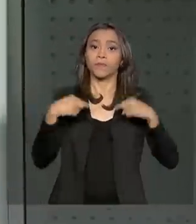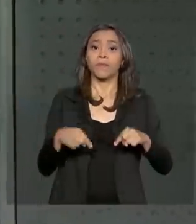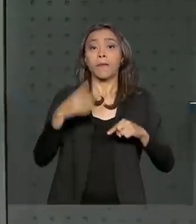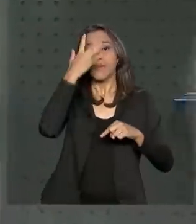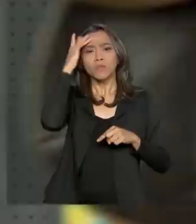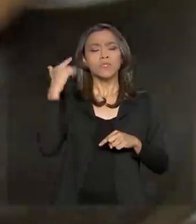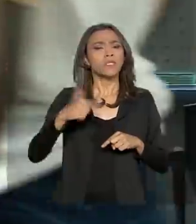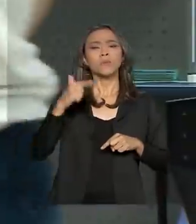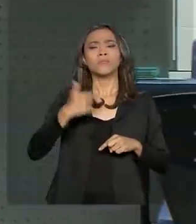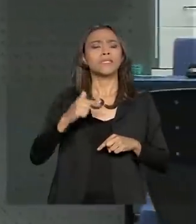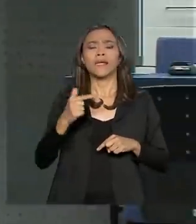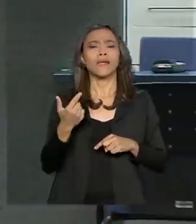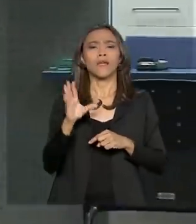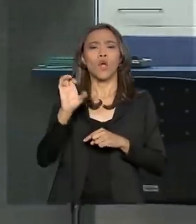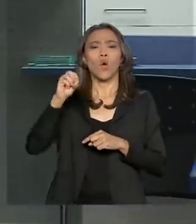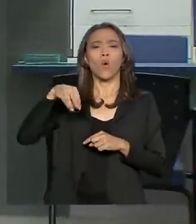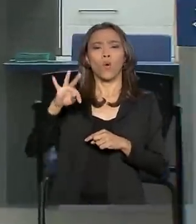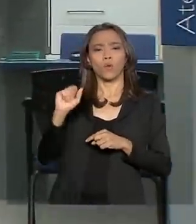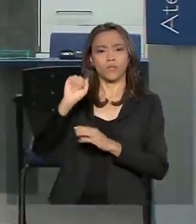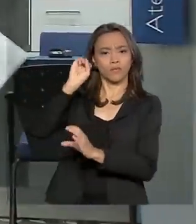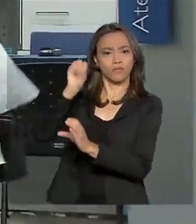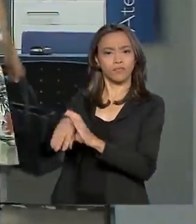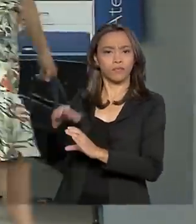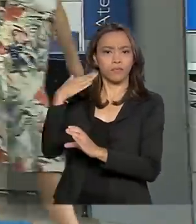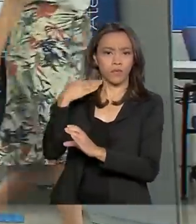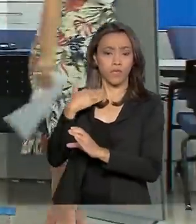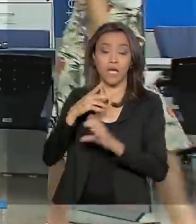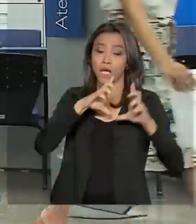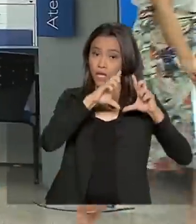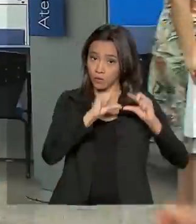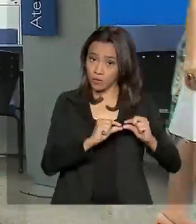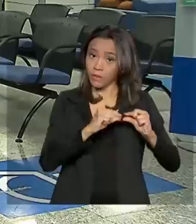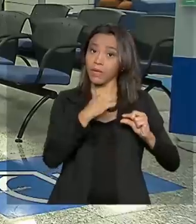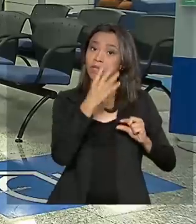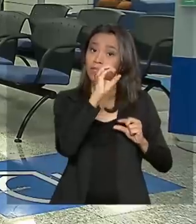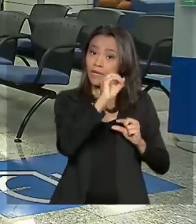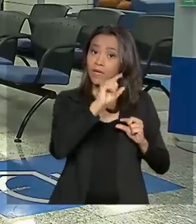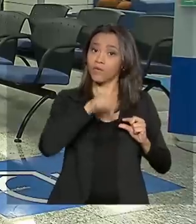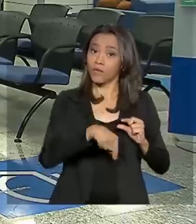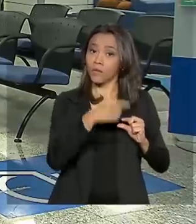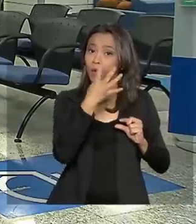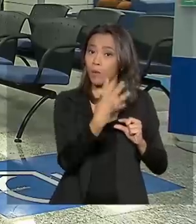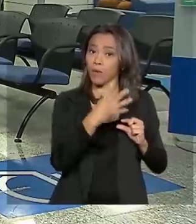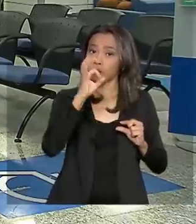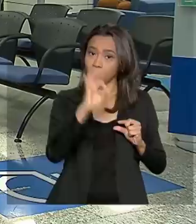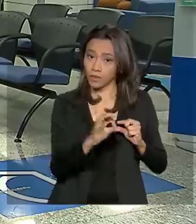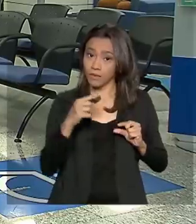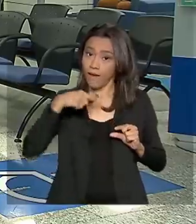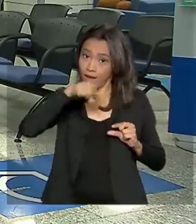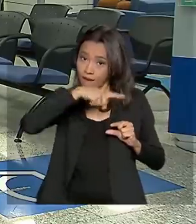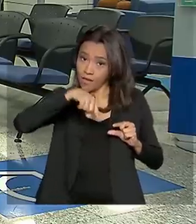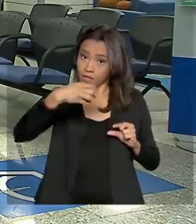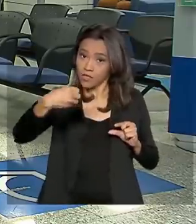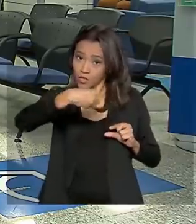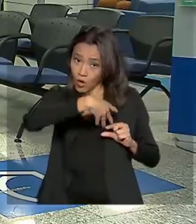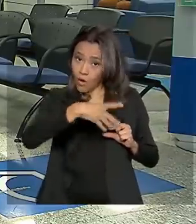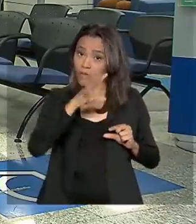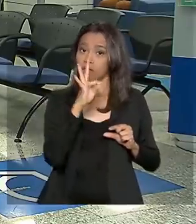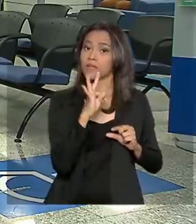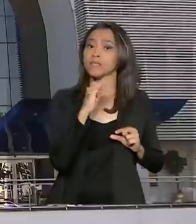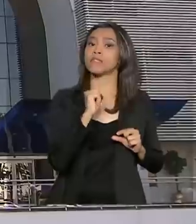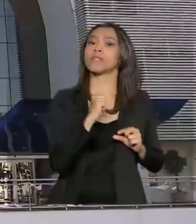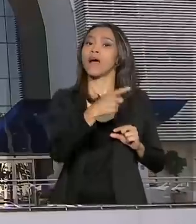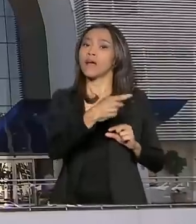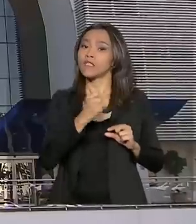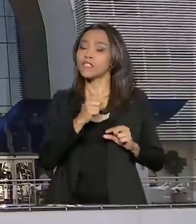relacionamento com a Caixa, a redução é de 0,4%. Nesses casos, essas novas taxas passam a